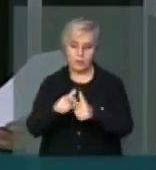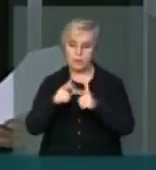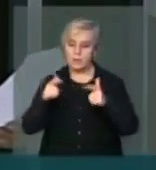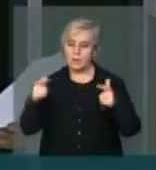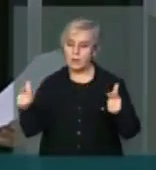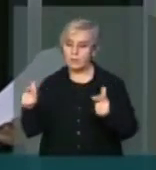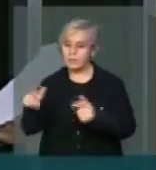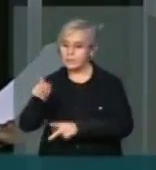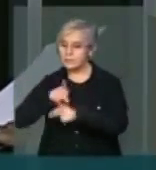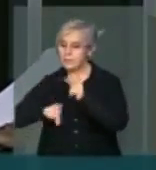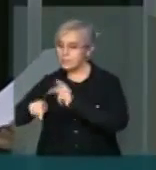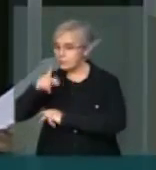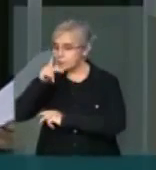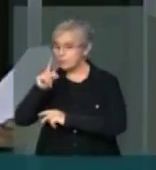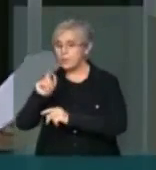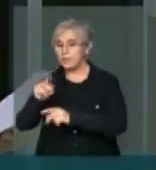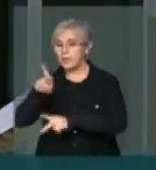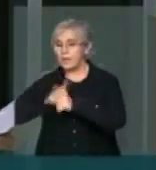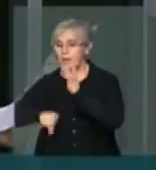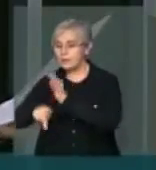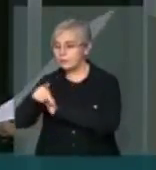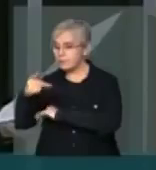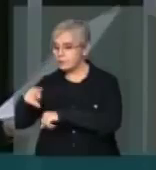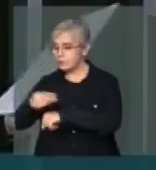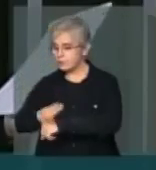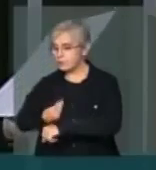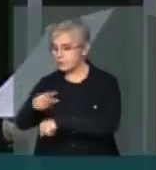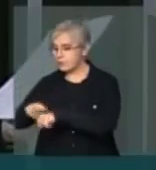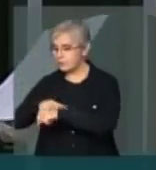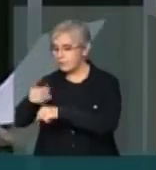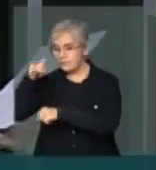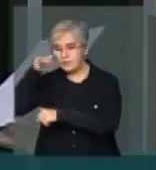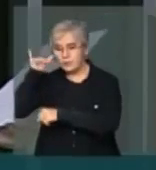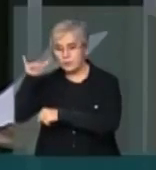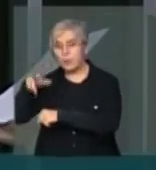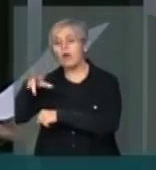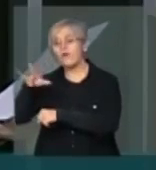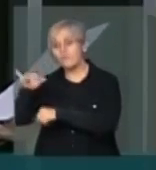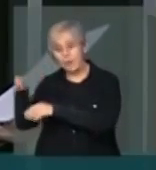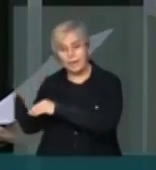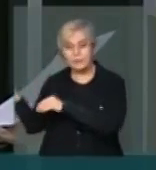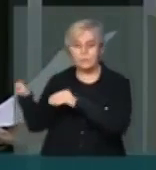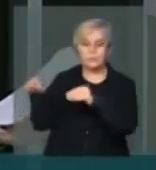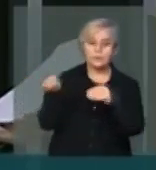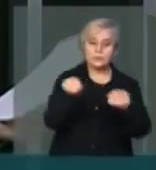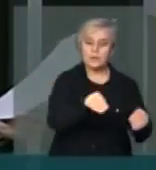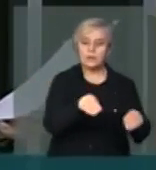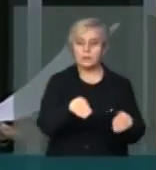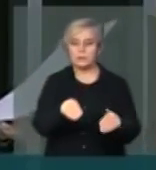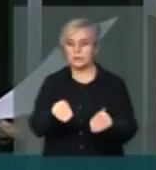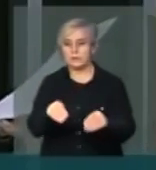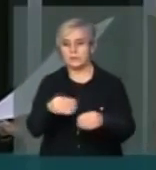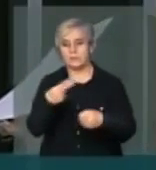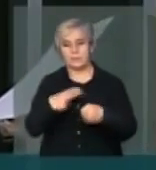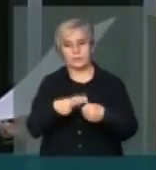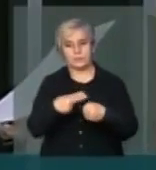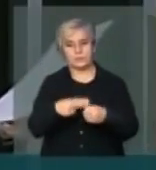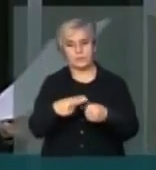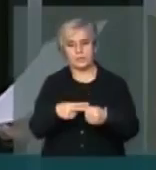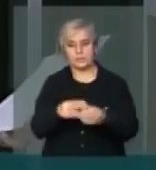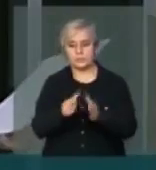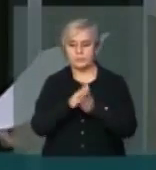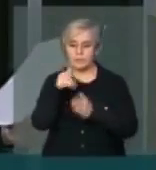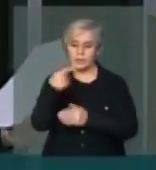outra vez. E eu apelo aos senhores deputados, deputadas, aos líderes das bancadas, que essa casa olhe com especial